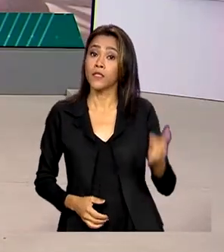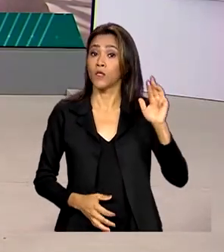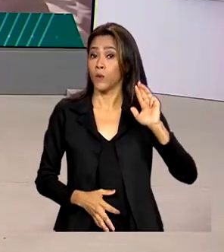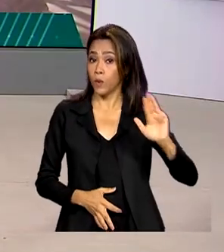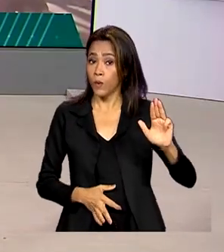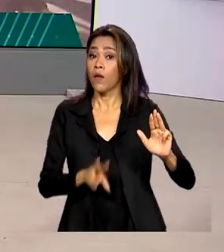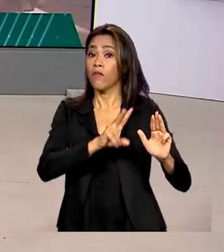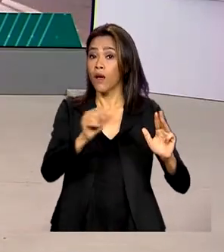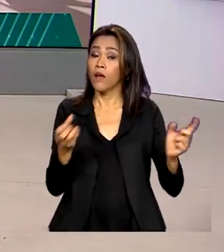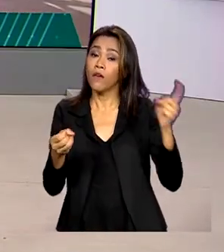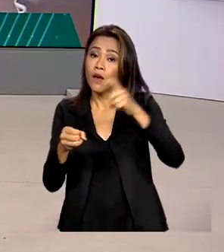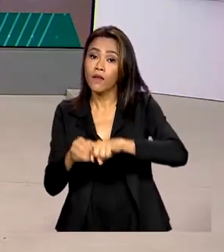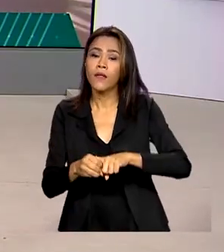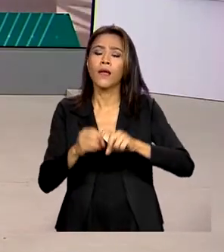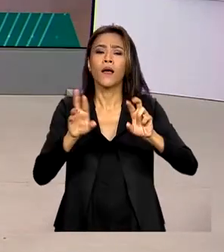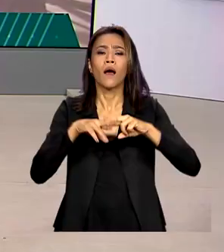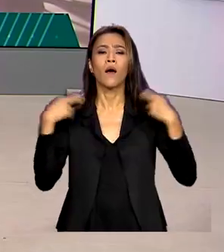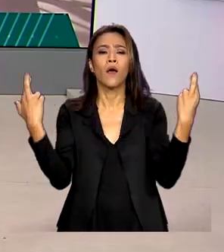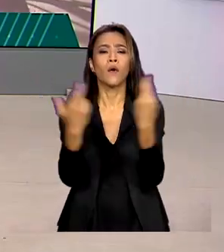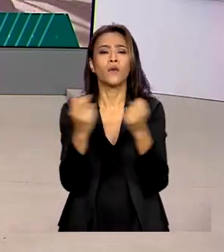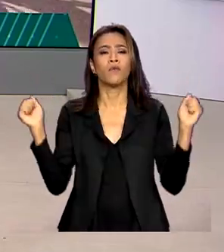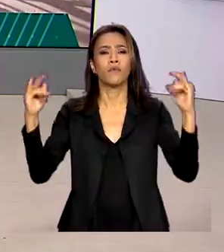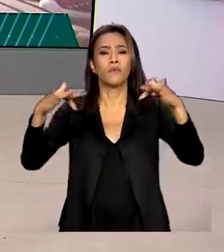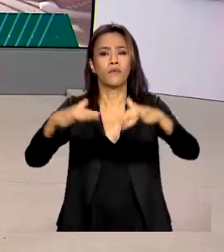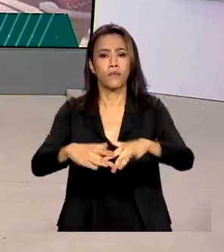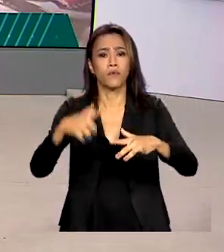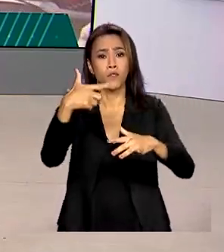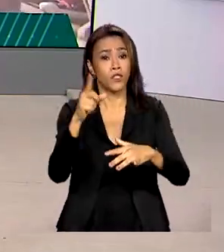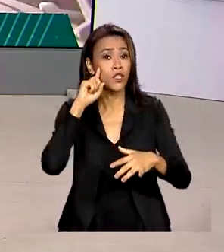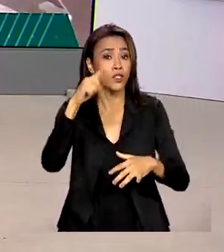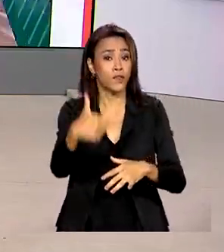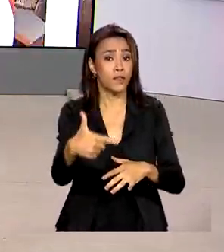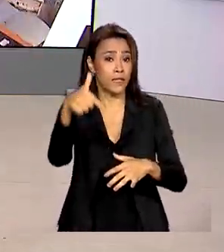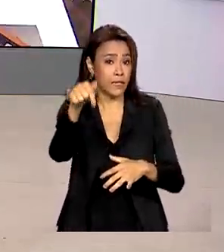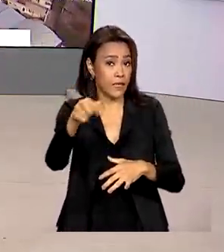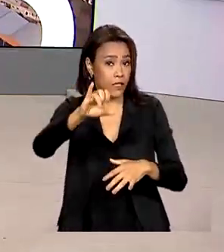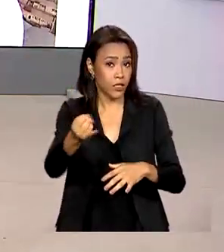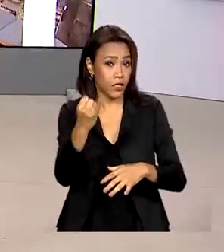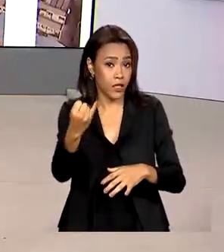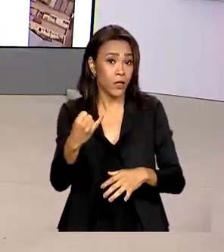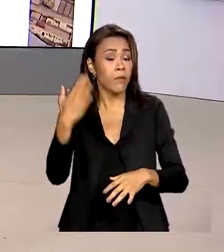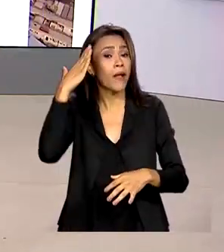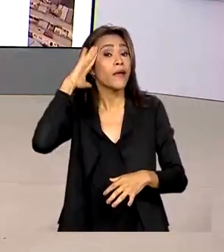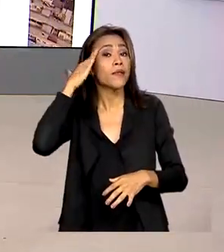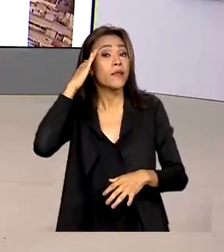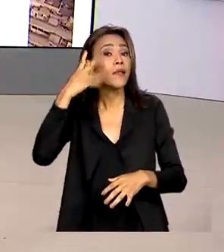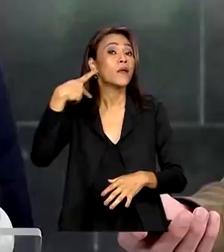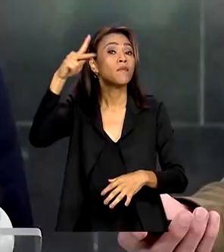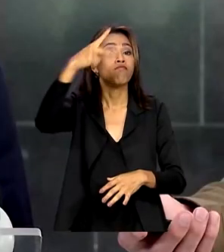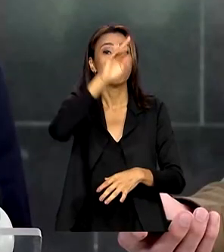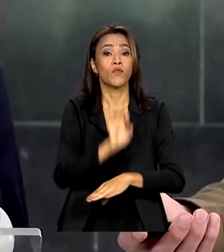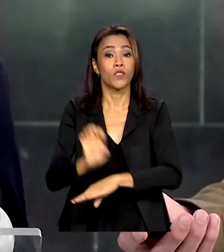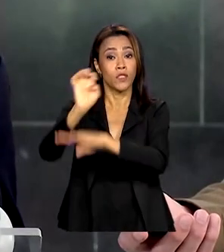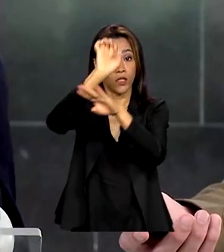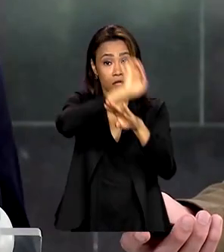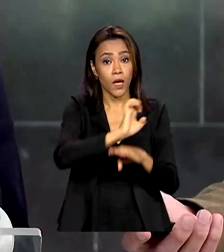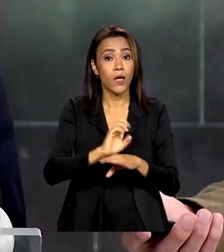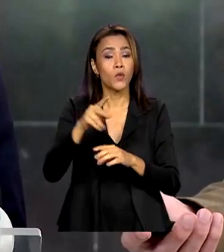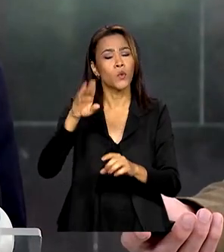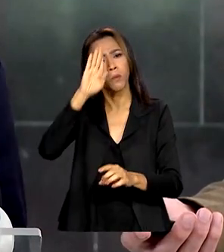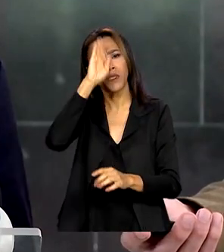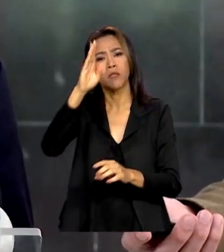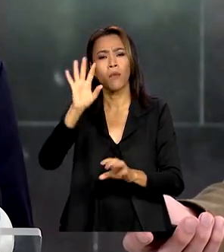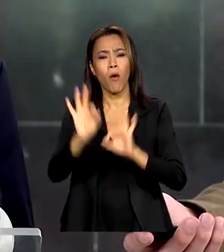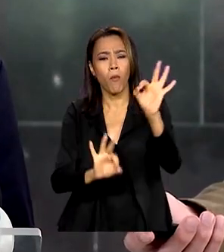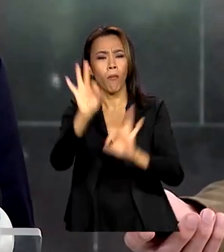reunir com os governadores no dia 27 de janeiro para compreender as prioridades dos estados. Nós vamos construir uma